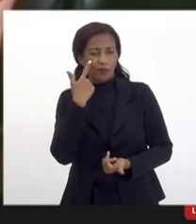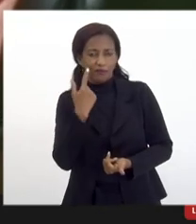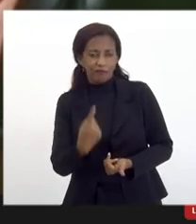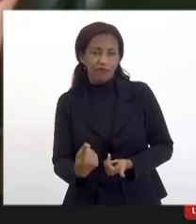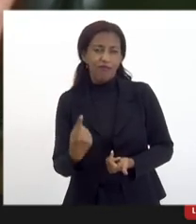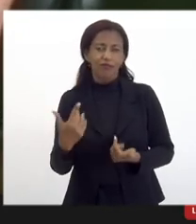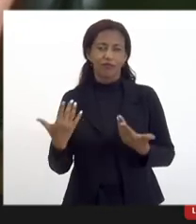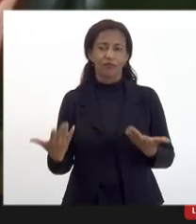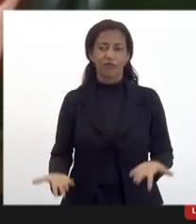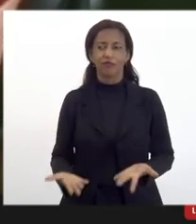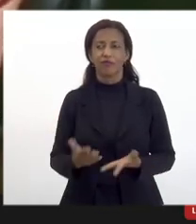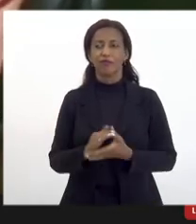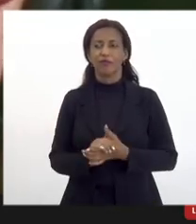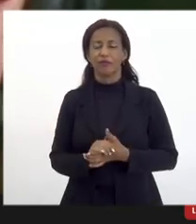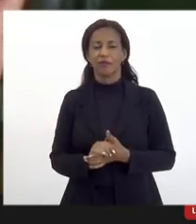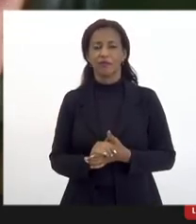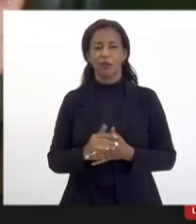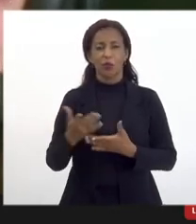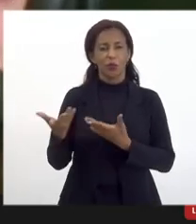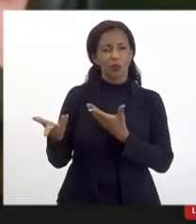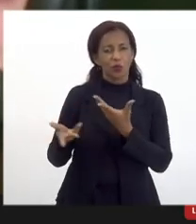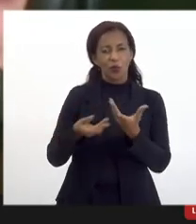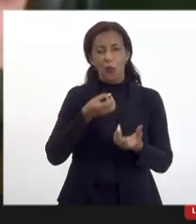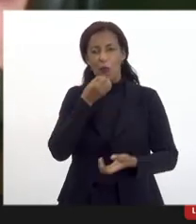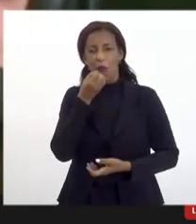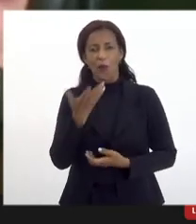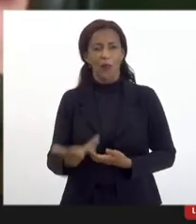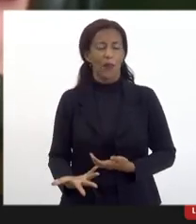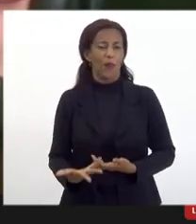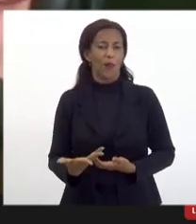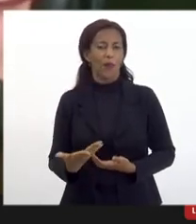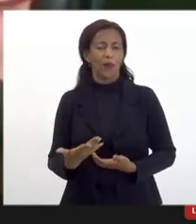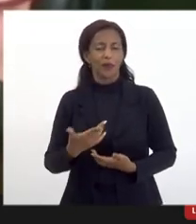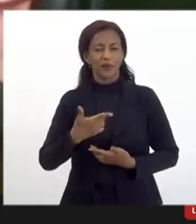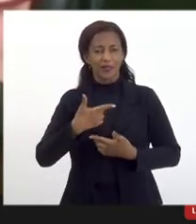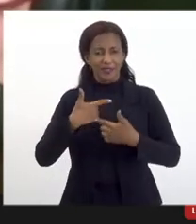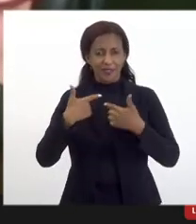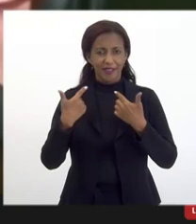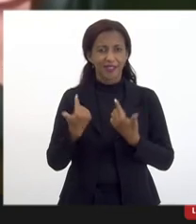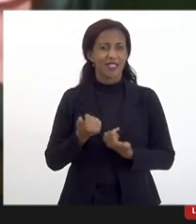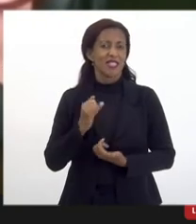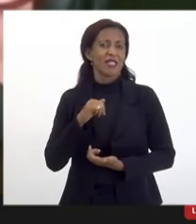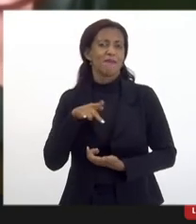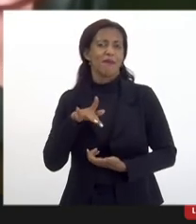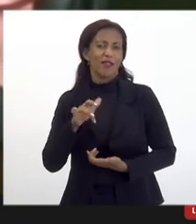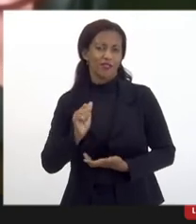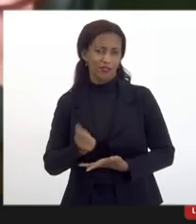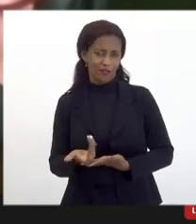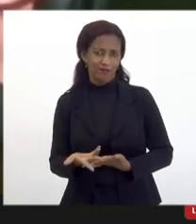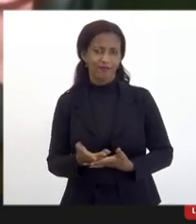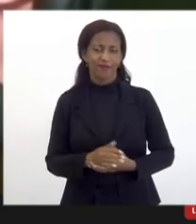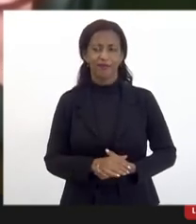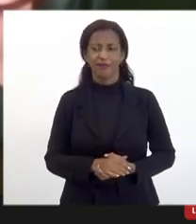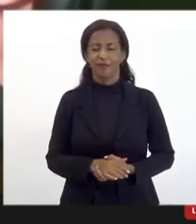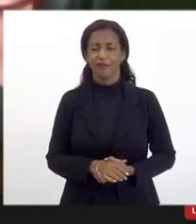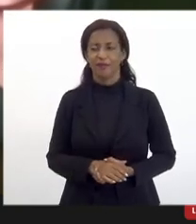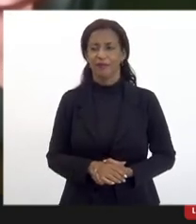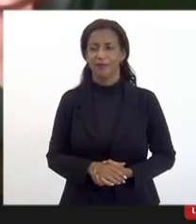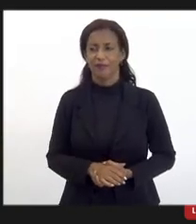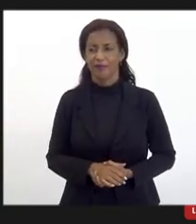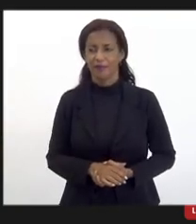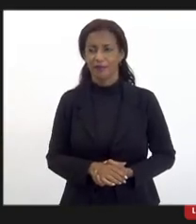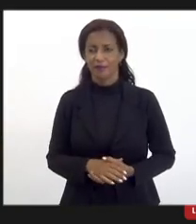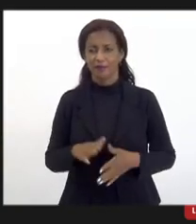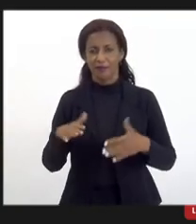palatável e angariador de simpatias vamos dizer assim bom